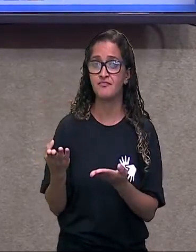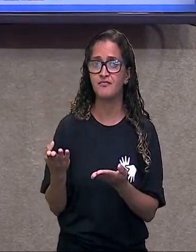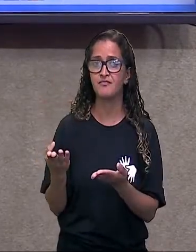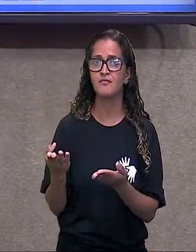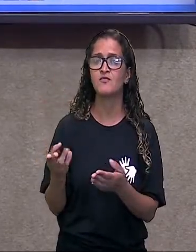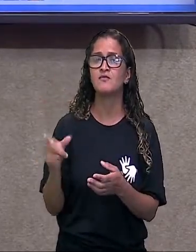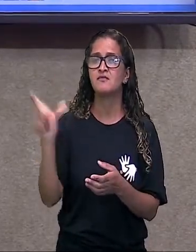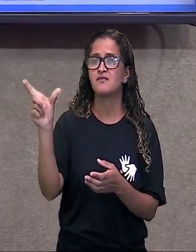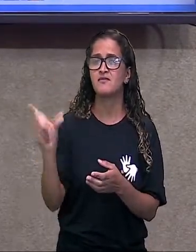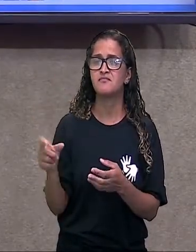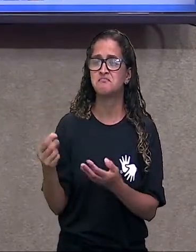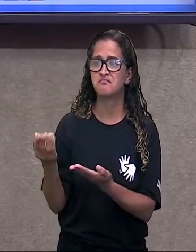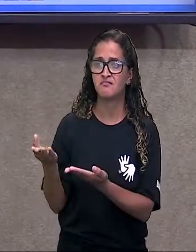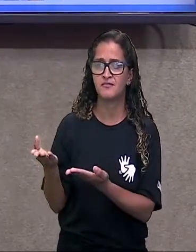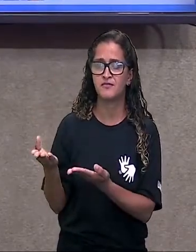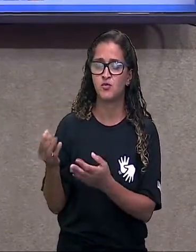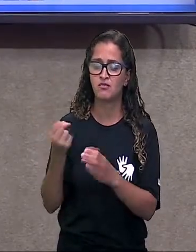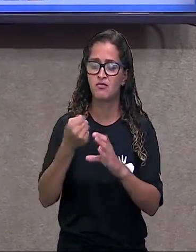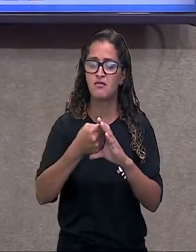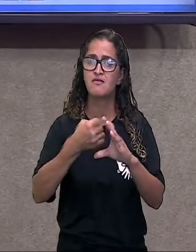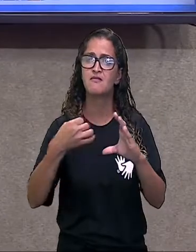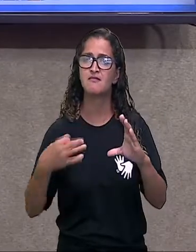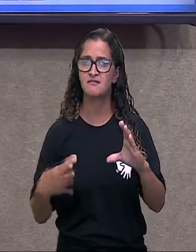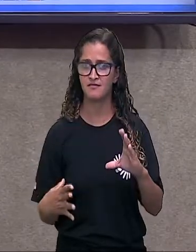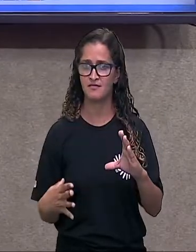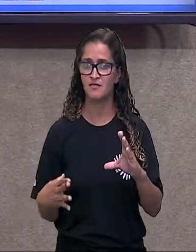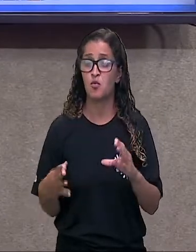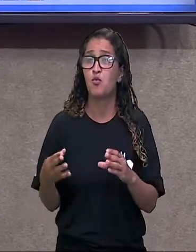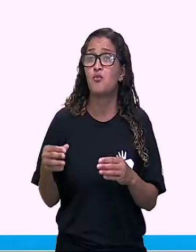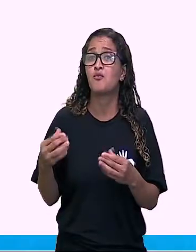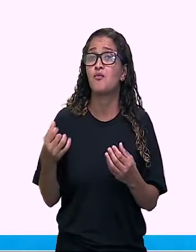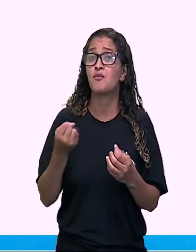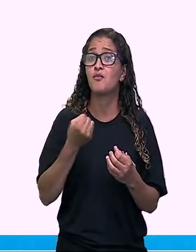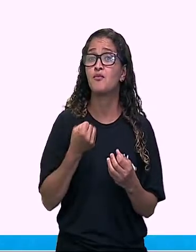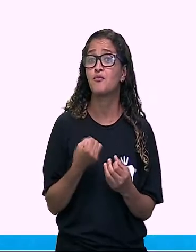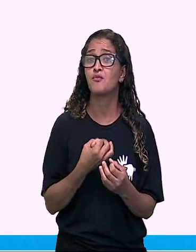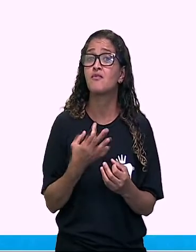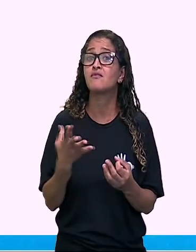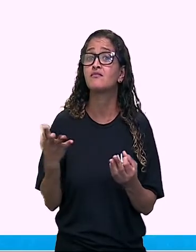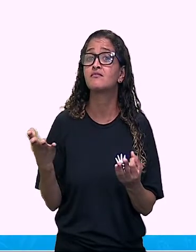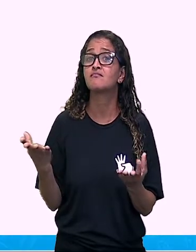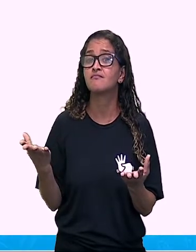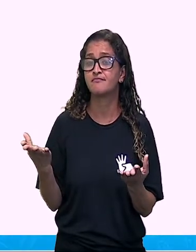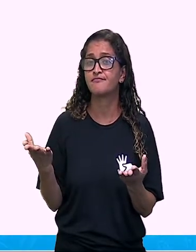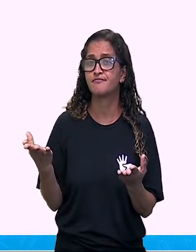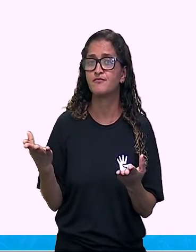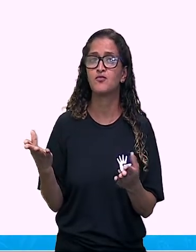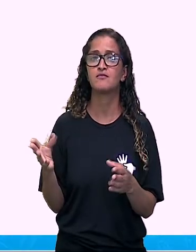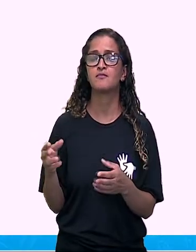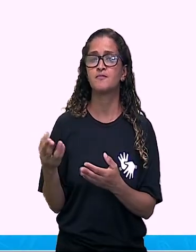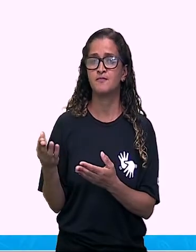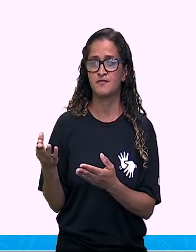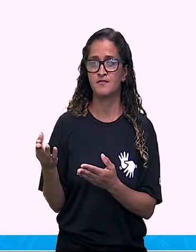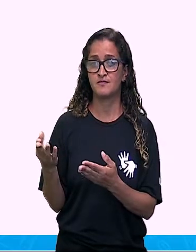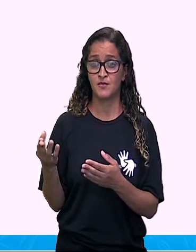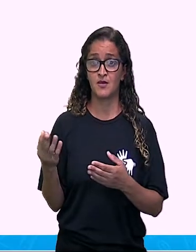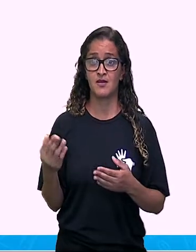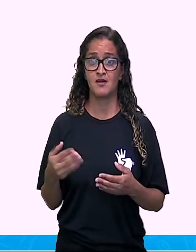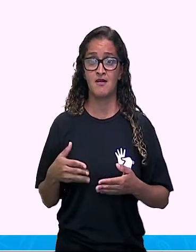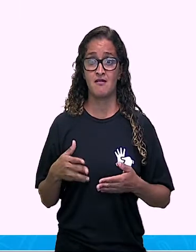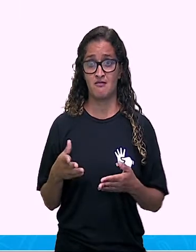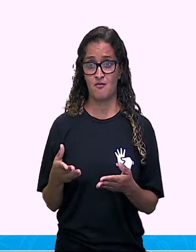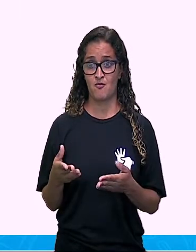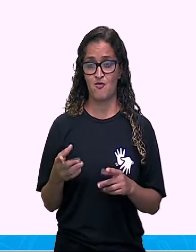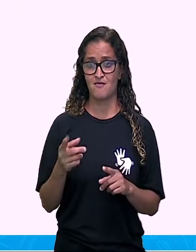Quais são as outras características desses seres vivos? Então, os seres vivos, eles geram